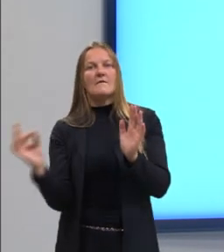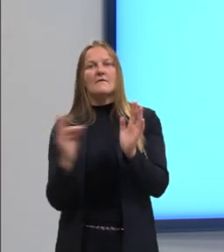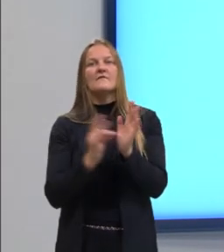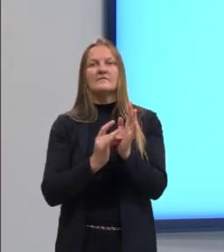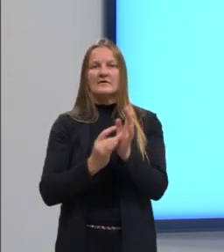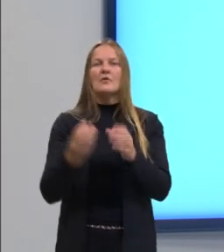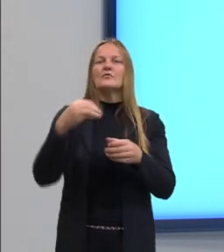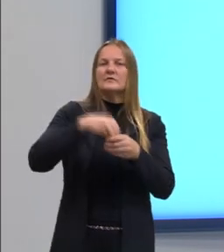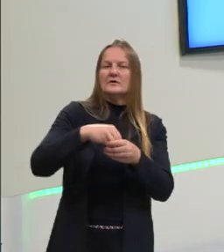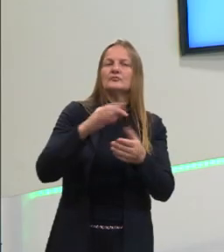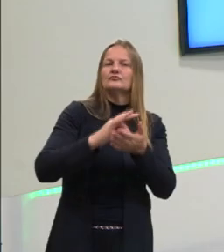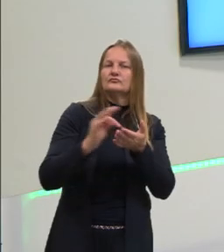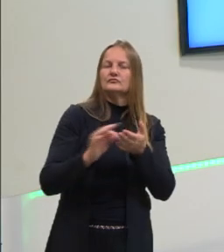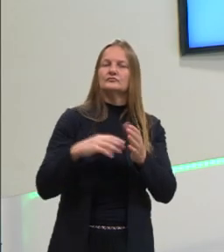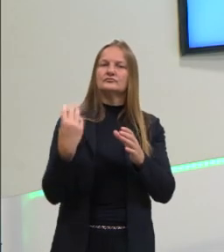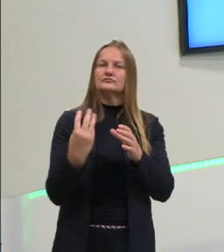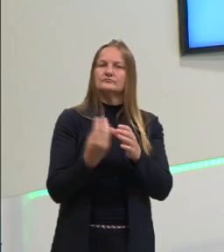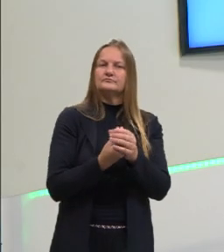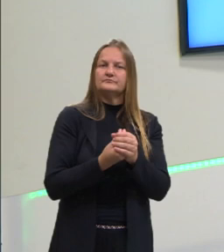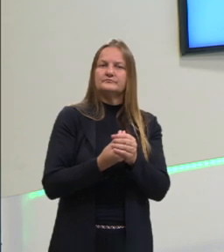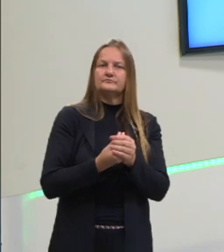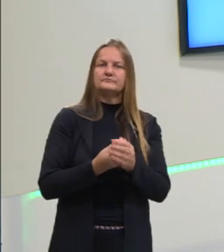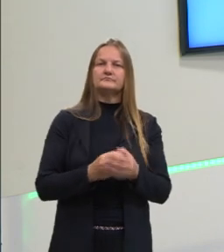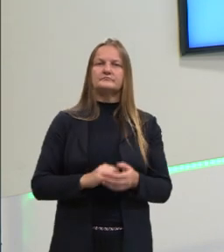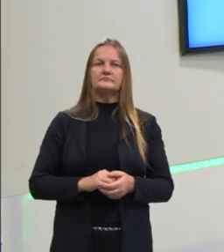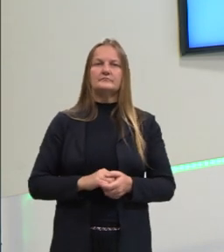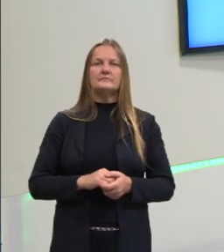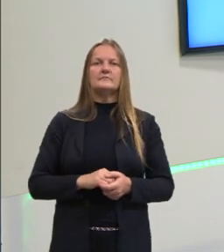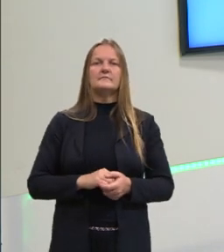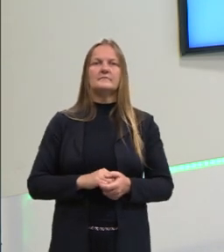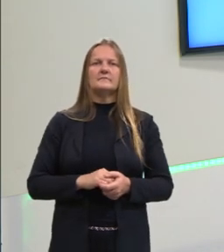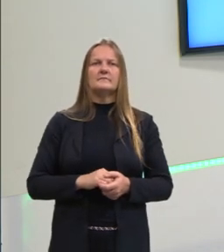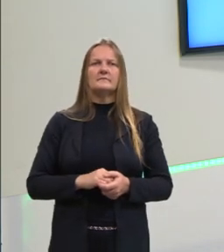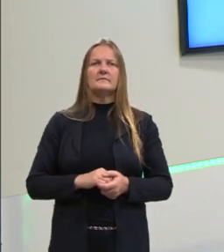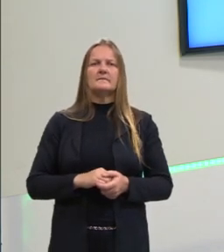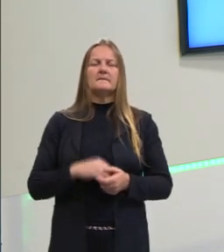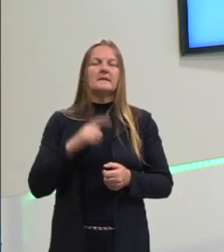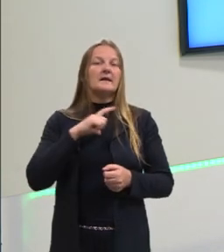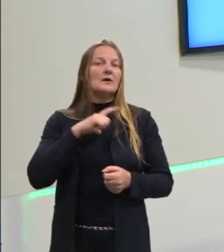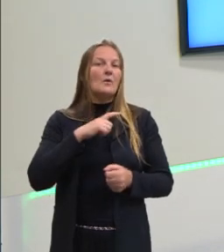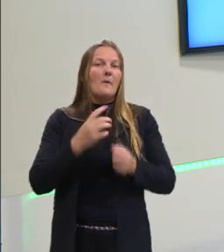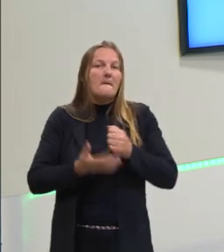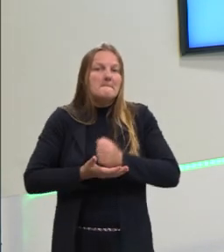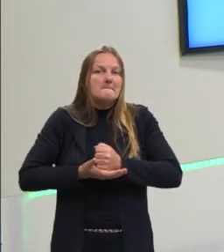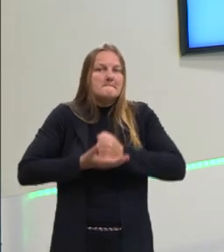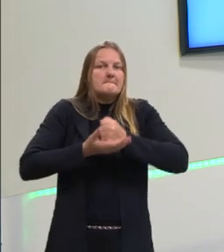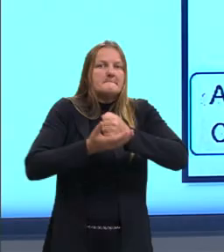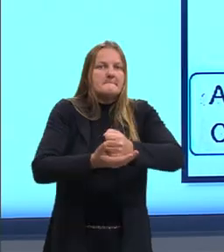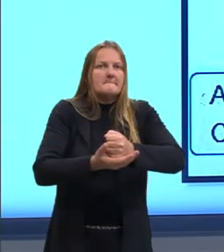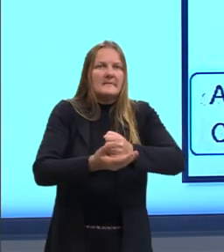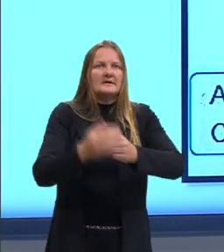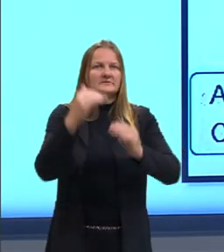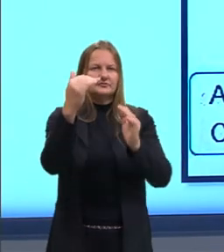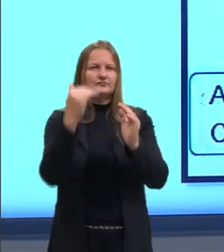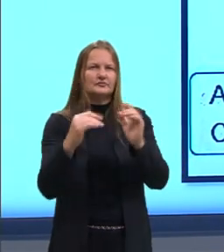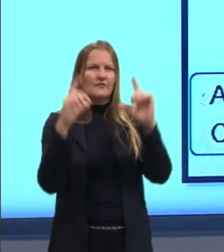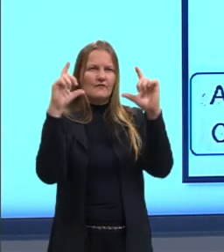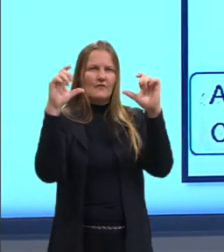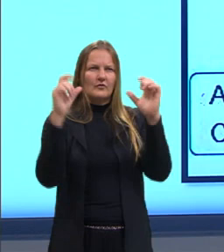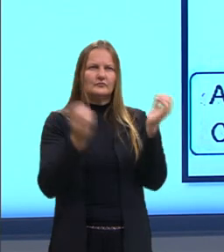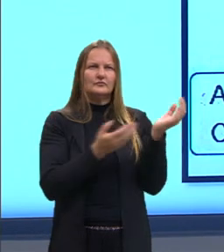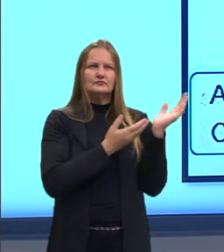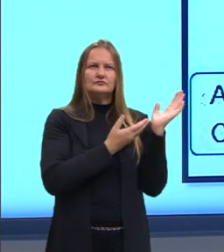na teoria de conjuntos. Então, a teoria dos conjuntos, ela contempla várias coisas. E nessa imagem aqui abaixo, a gente pode ver aqui, ó,